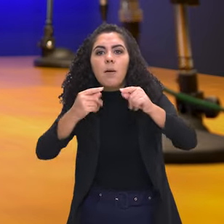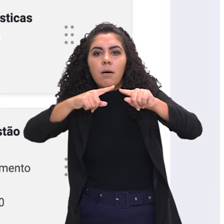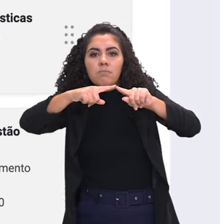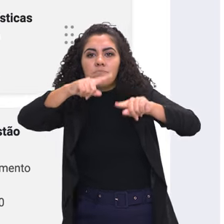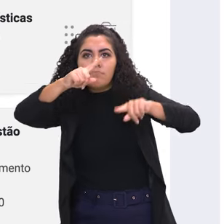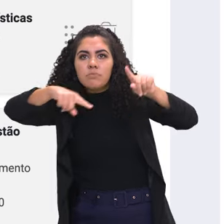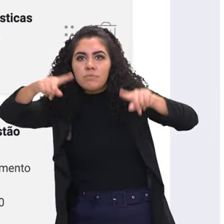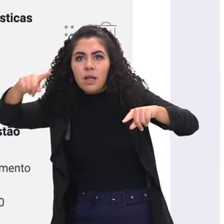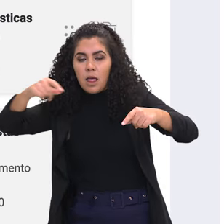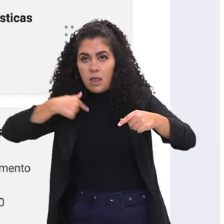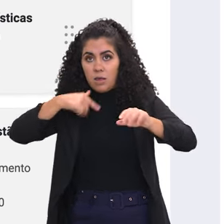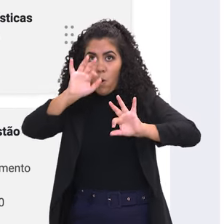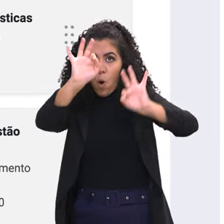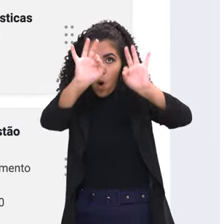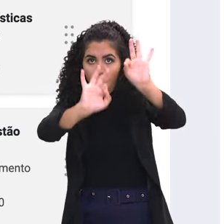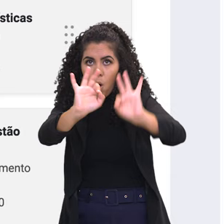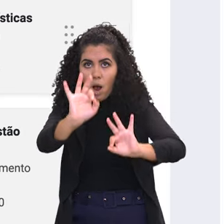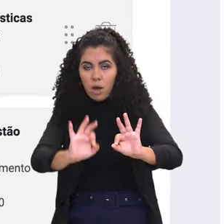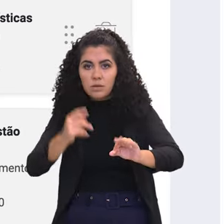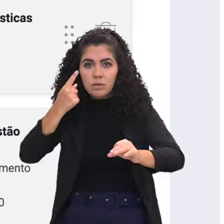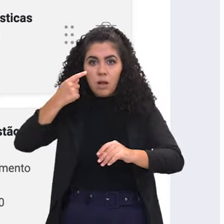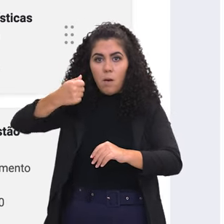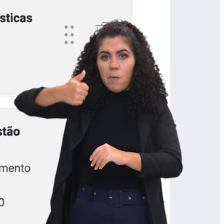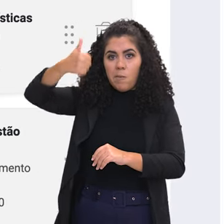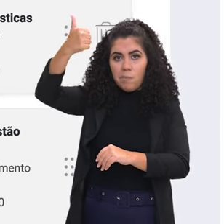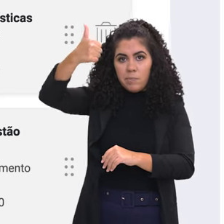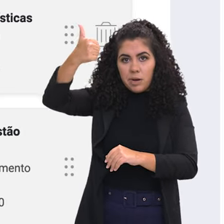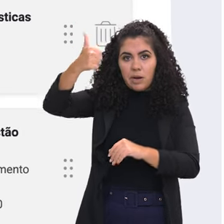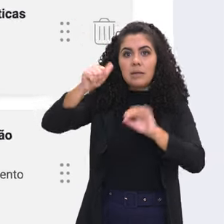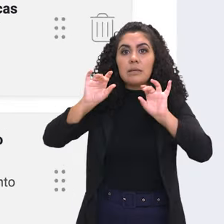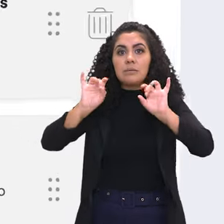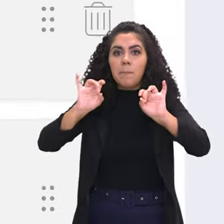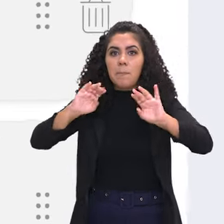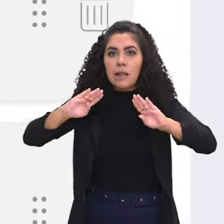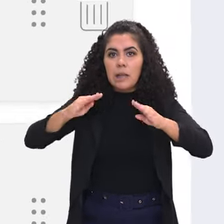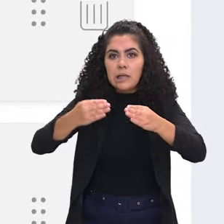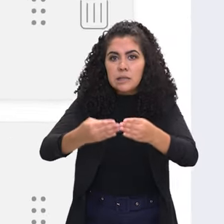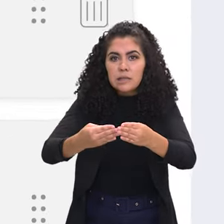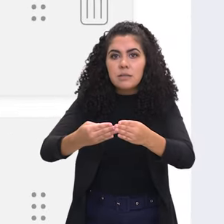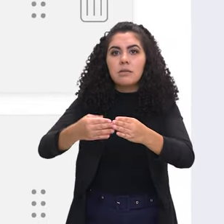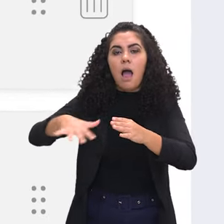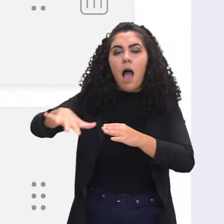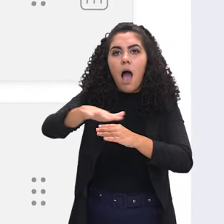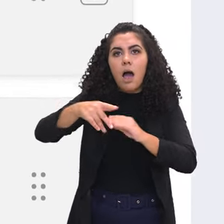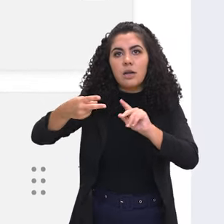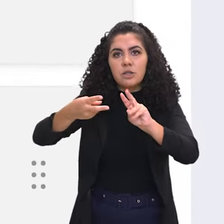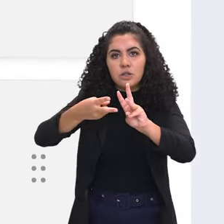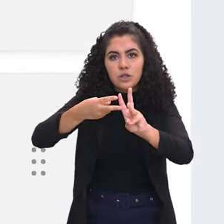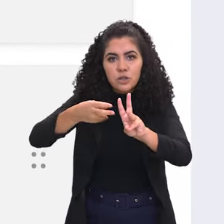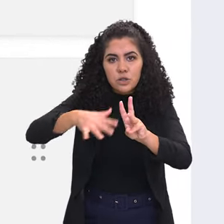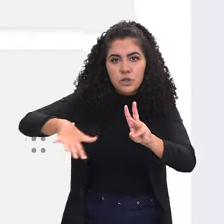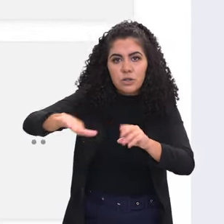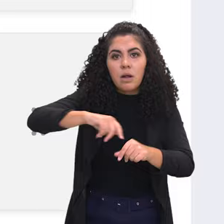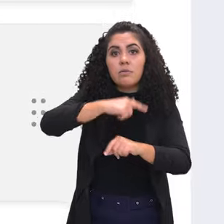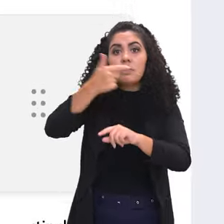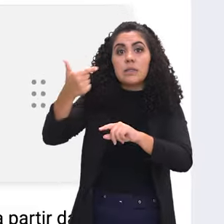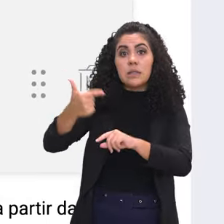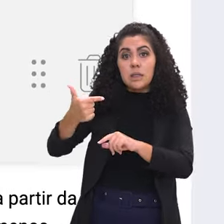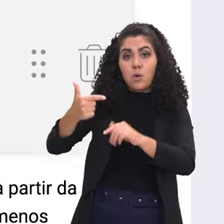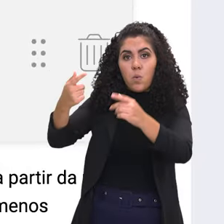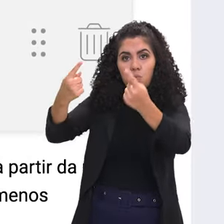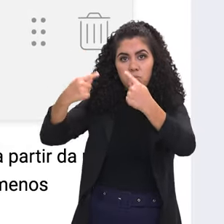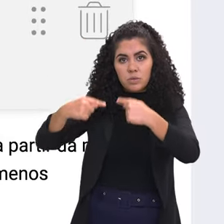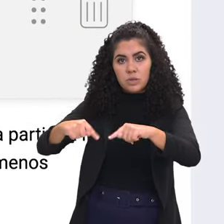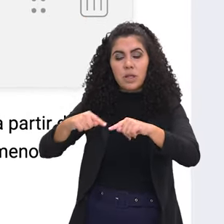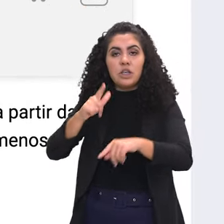fiz. Então no meu caso, o primeiro cargo que eu escolhi era especialista em indigenismo, o segundo cargo é analista de